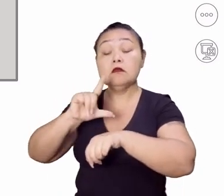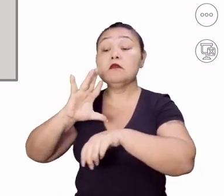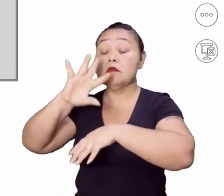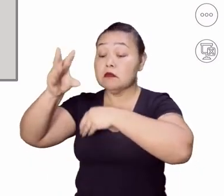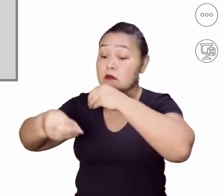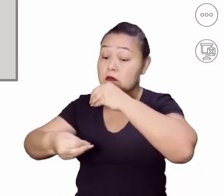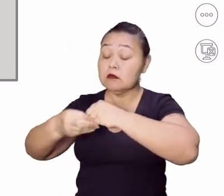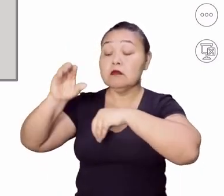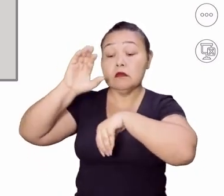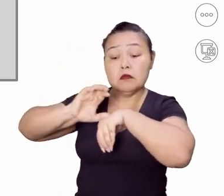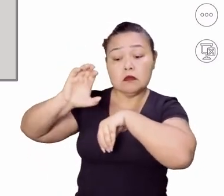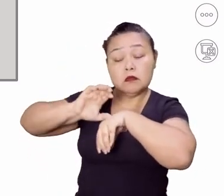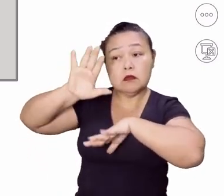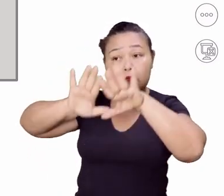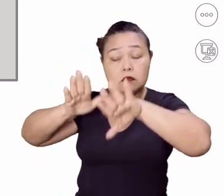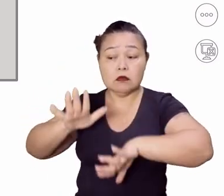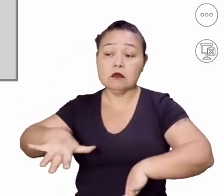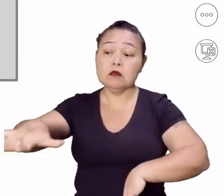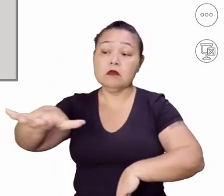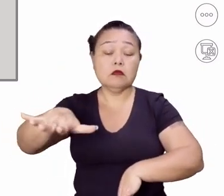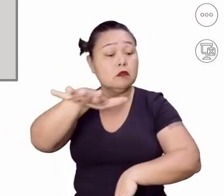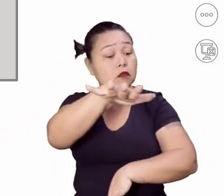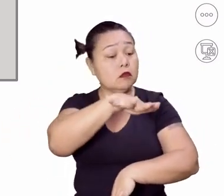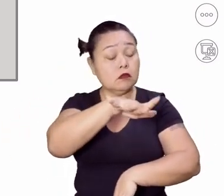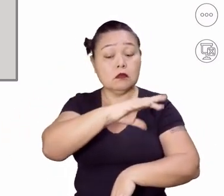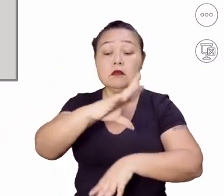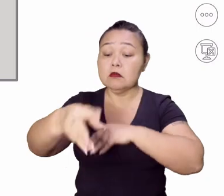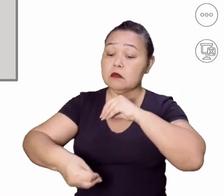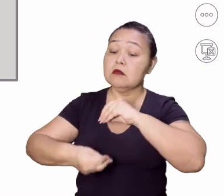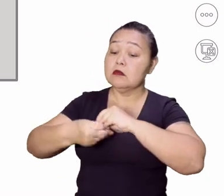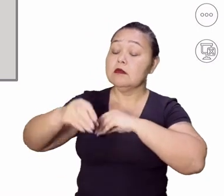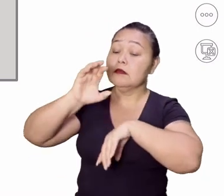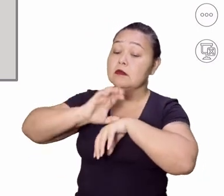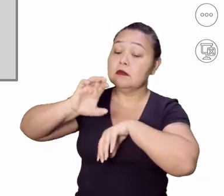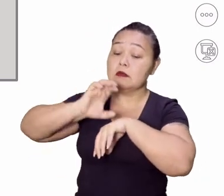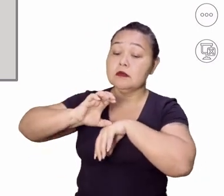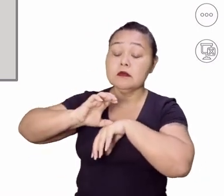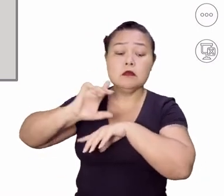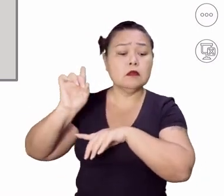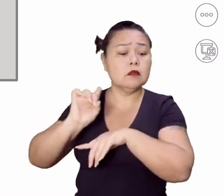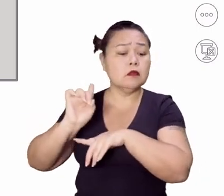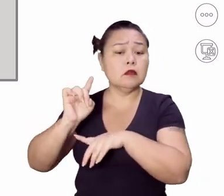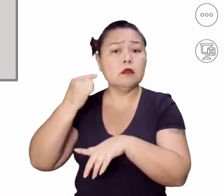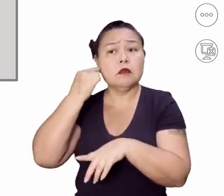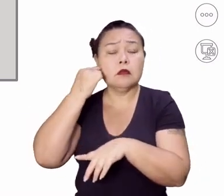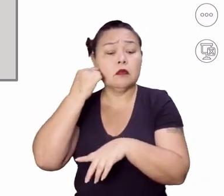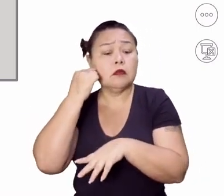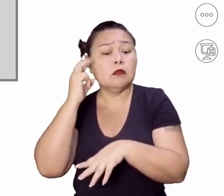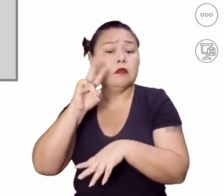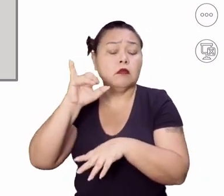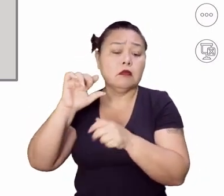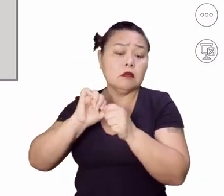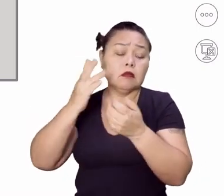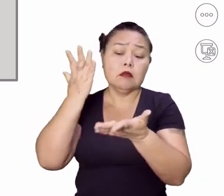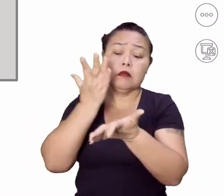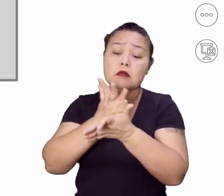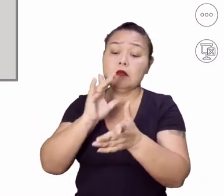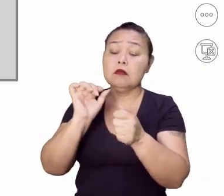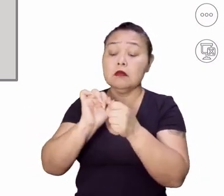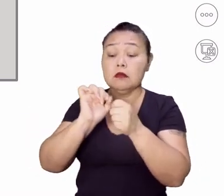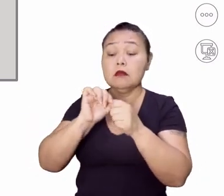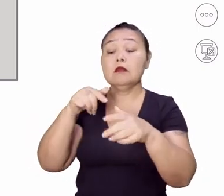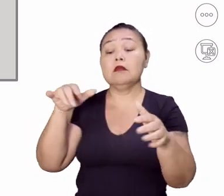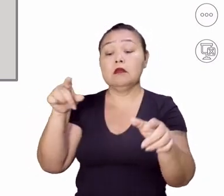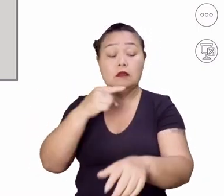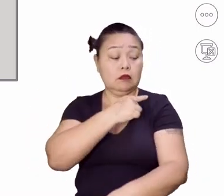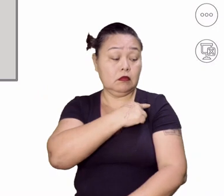complementares, dependendo da área que a pessoa for atuar, né? Então, não adianta você achar que vai terminar o ensino médio agora